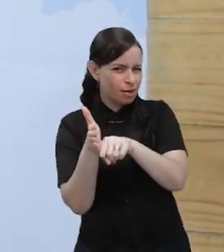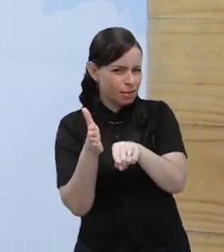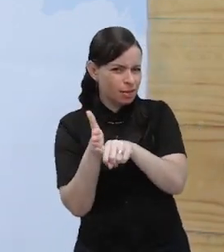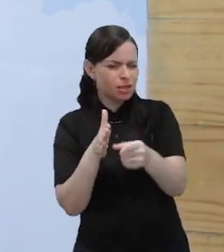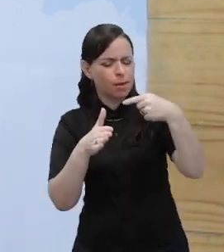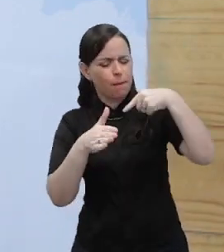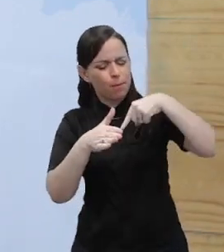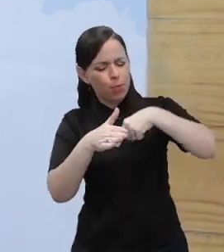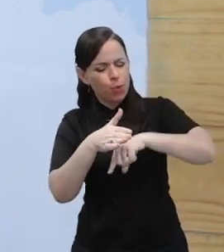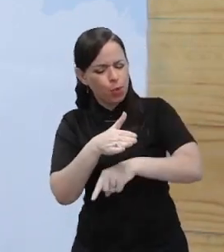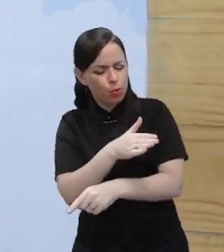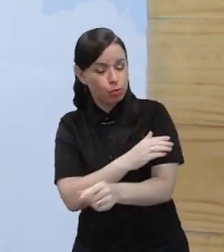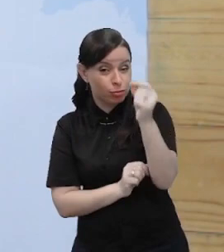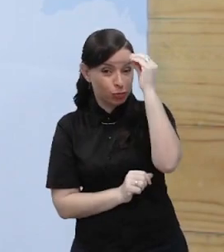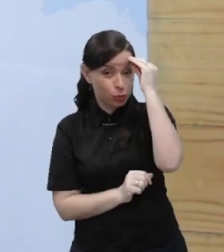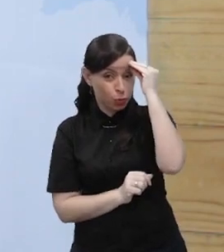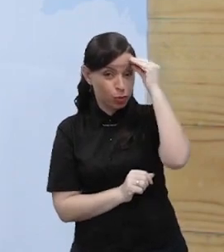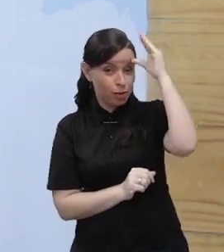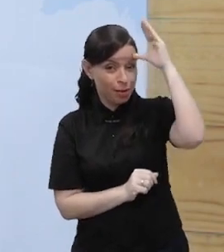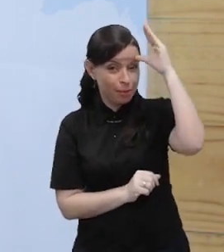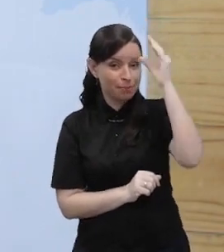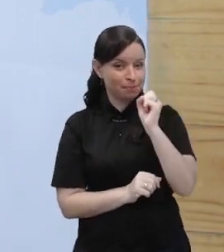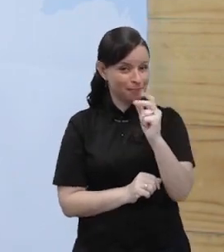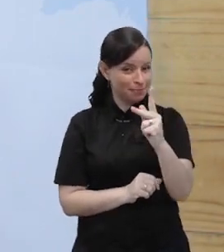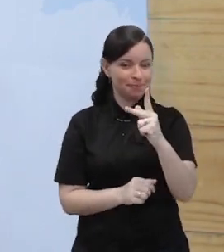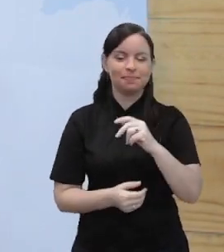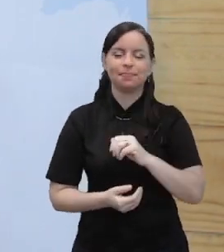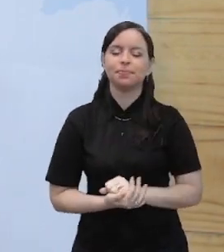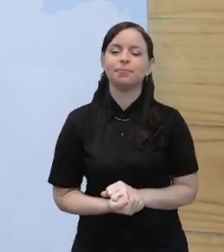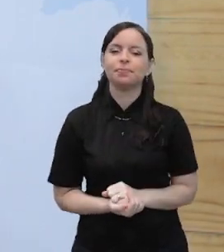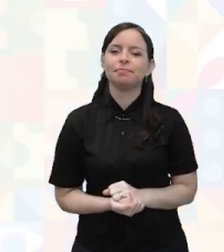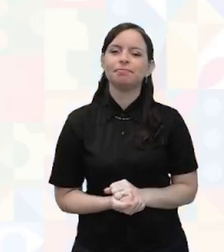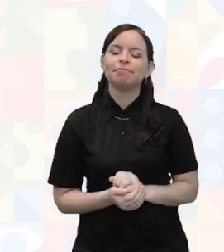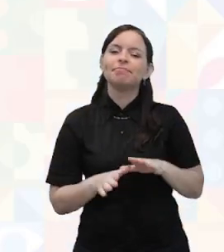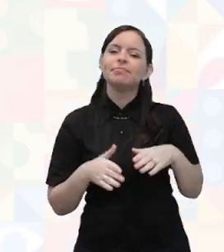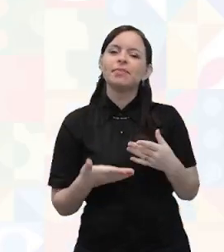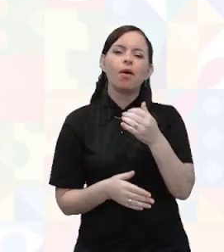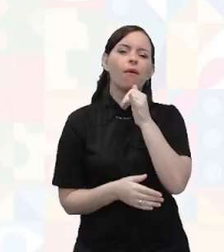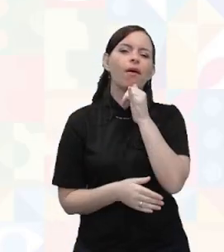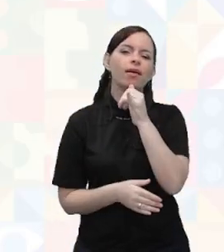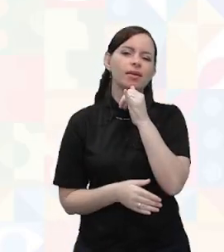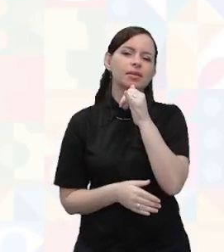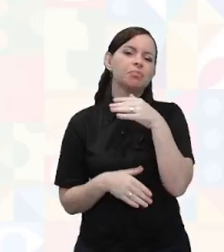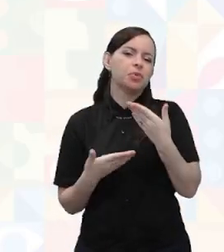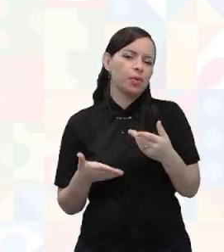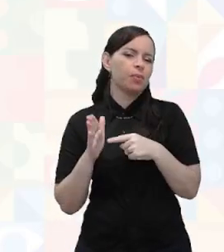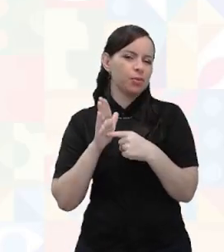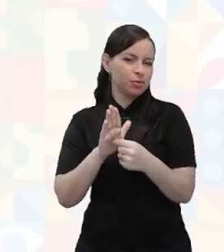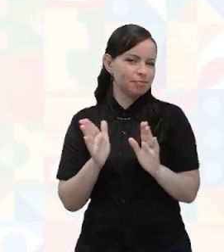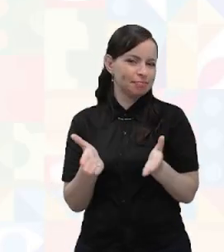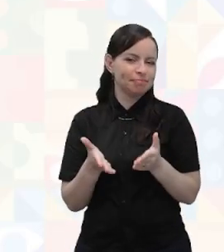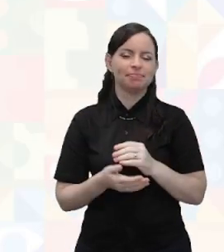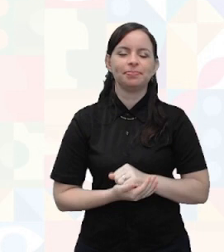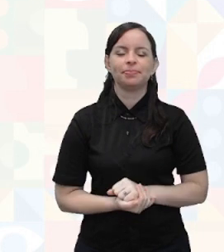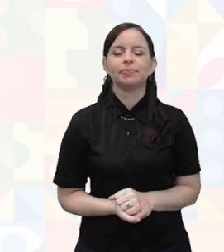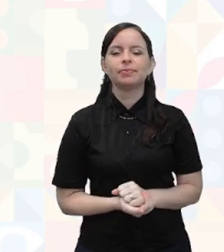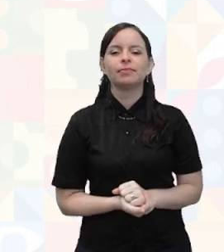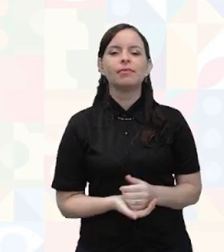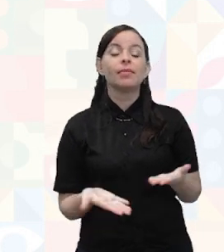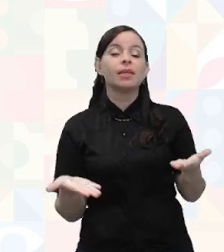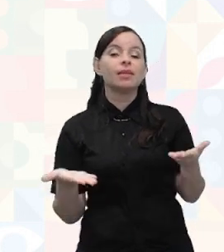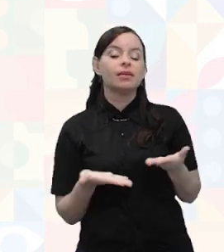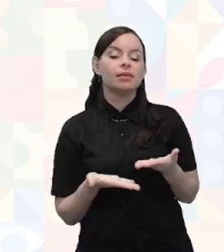aprofunde, aprofunde seus conhecimentos. Tá bom, estudante? Então, esses foram alguns exemplos que eu queria trazer para você. Agora,